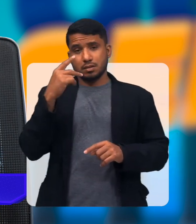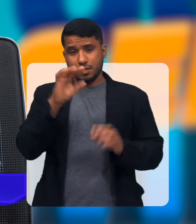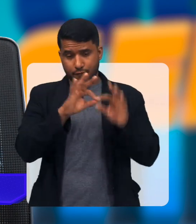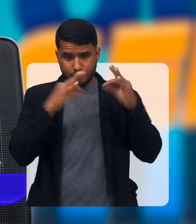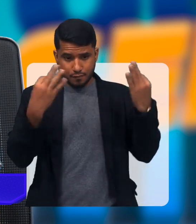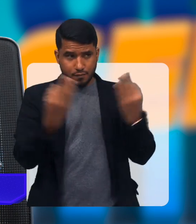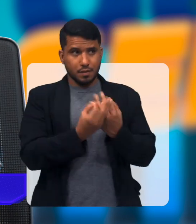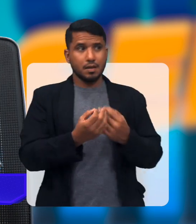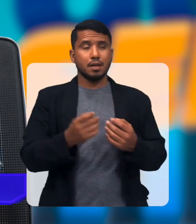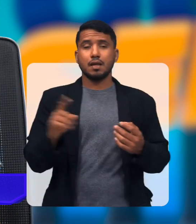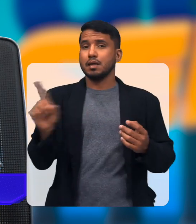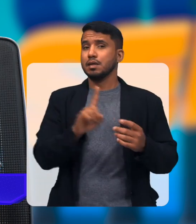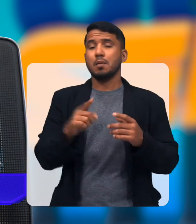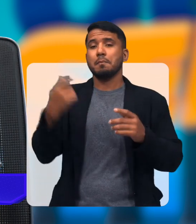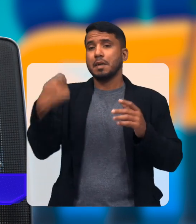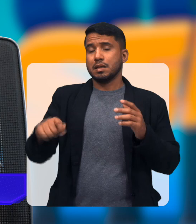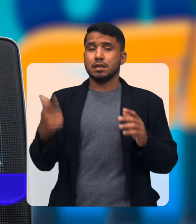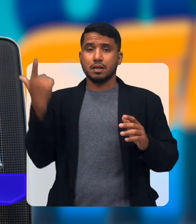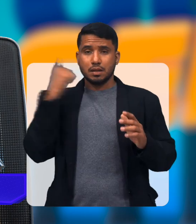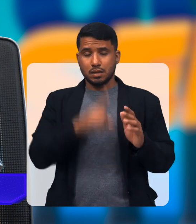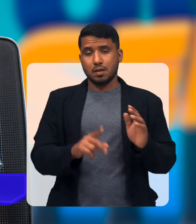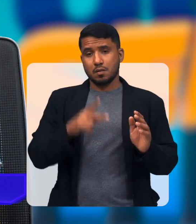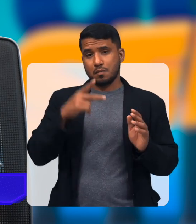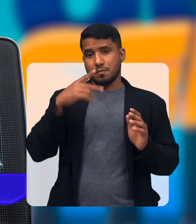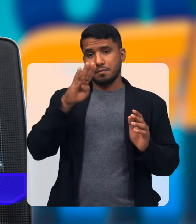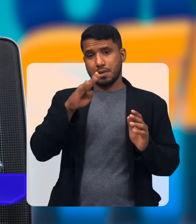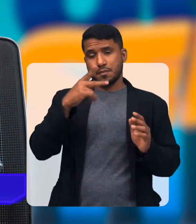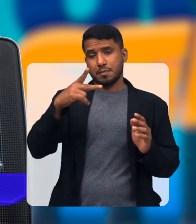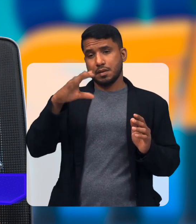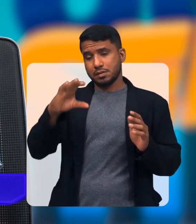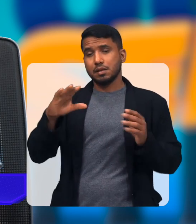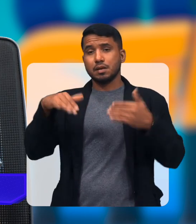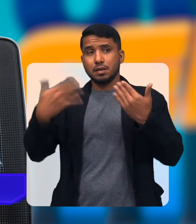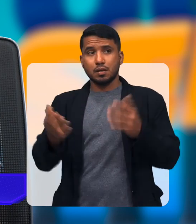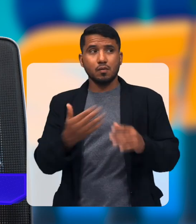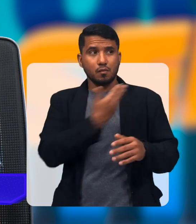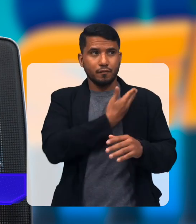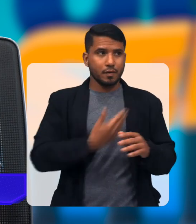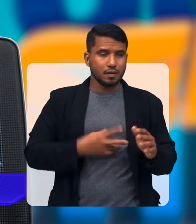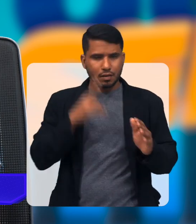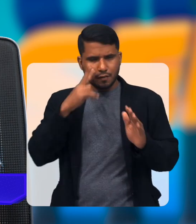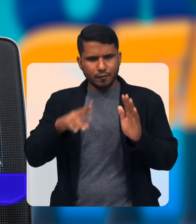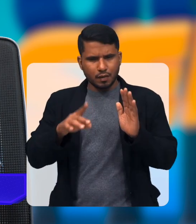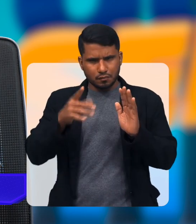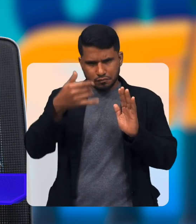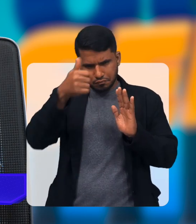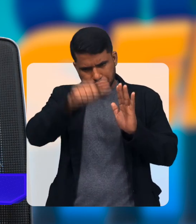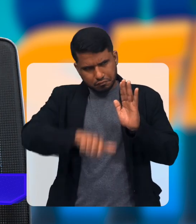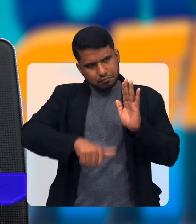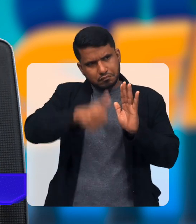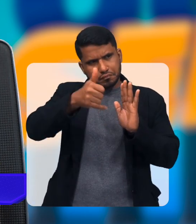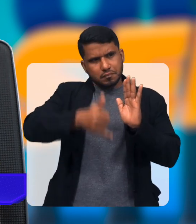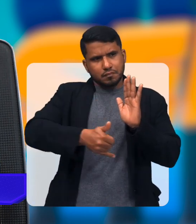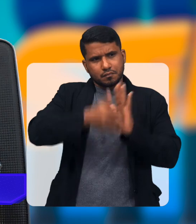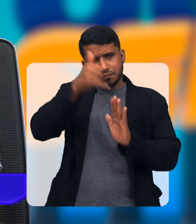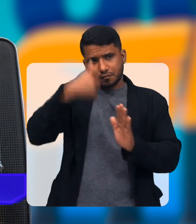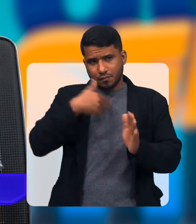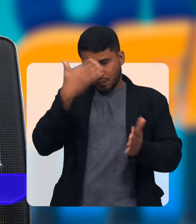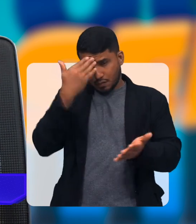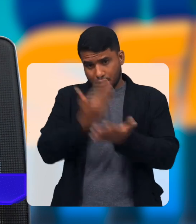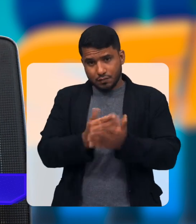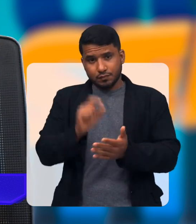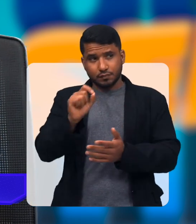condição de renda da sua familiar E aí não tem mais necessidade Então o governo está fazendo essa reavaliação de